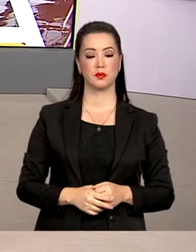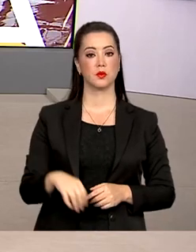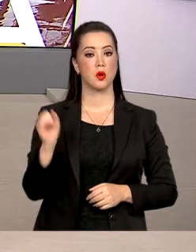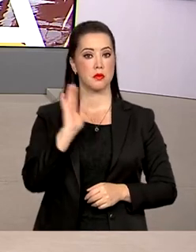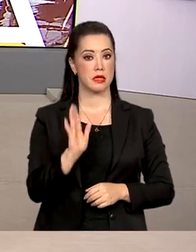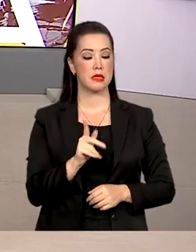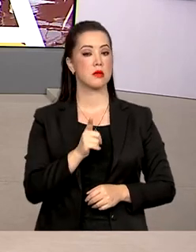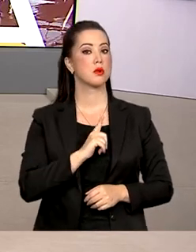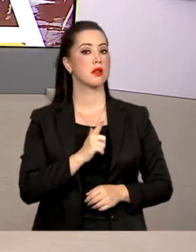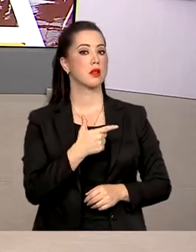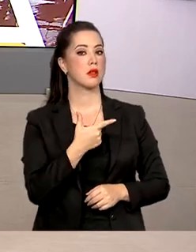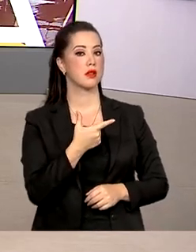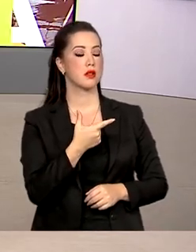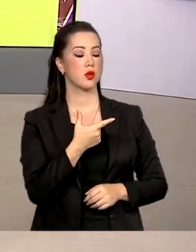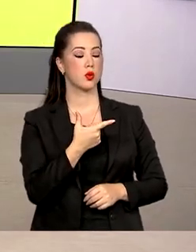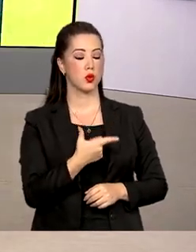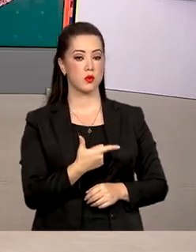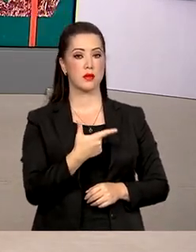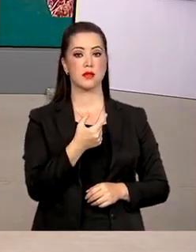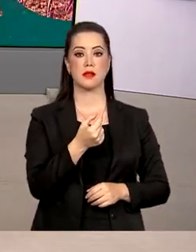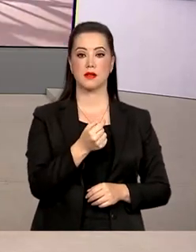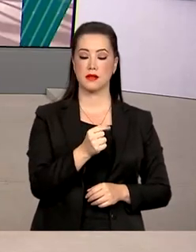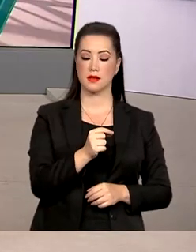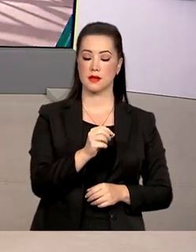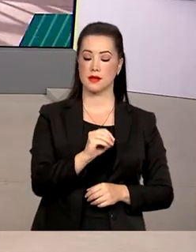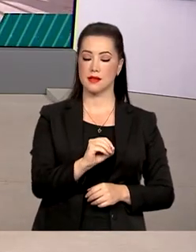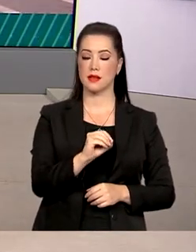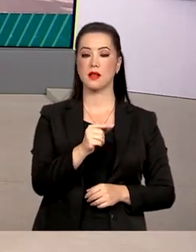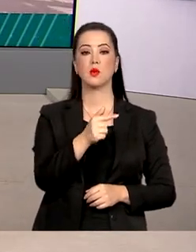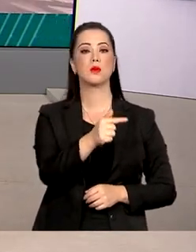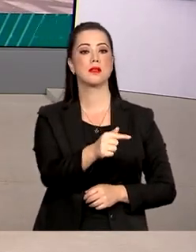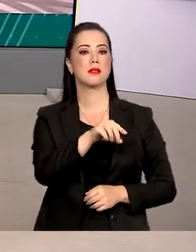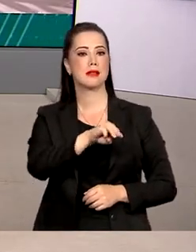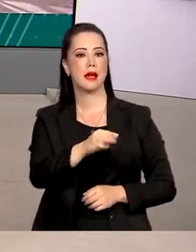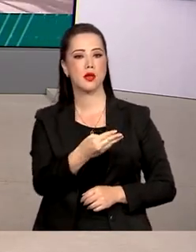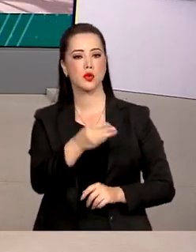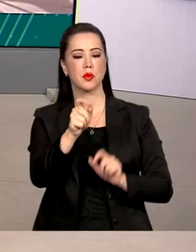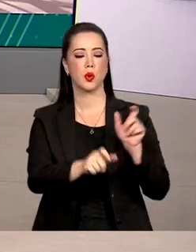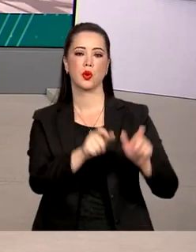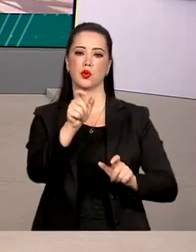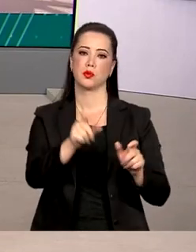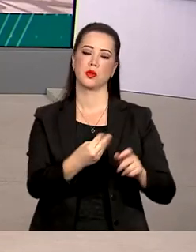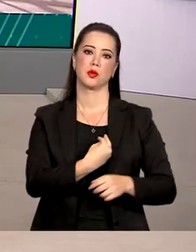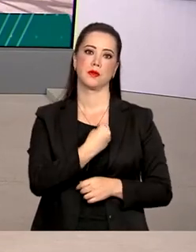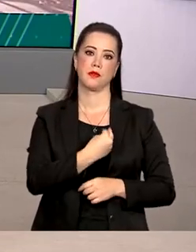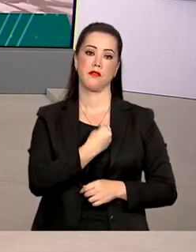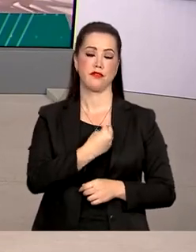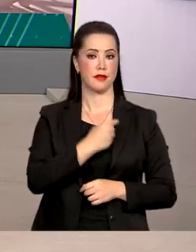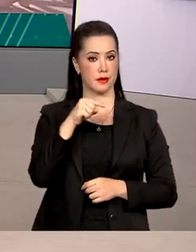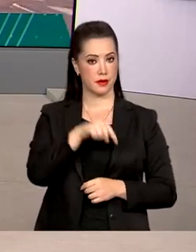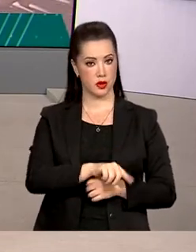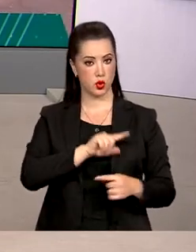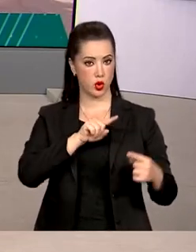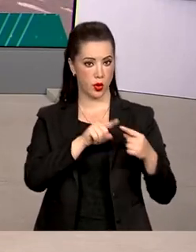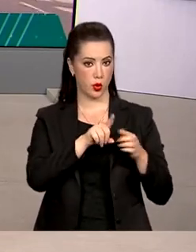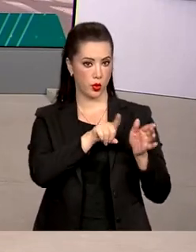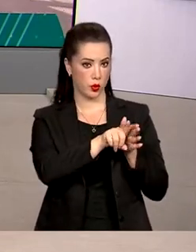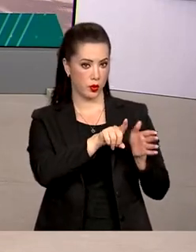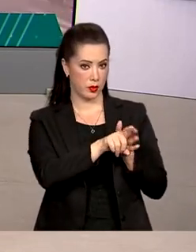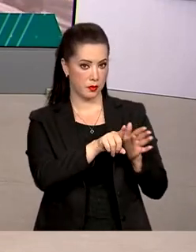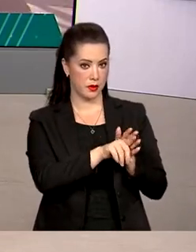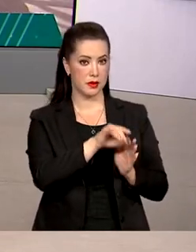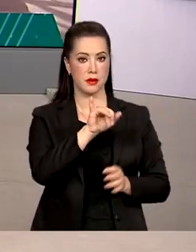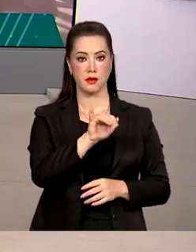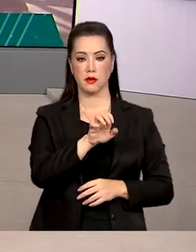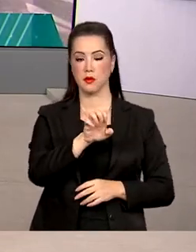O Brasil tem 207 milhões e 800 mil habitantes, segundo a prévia do Censo 2022 do IBGE.